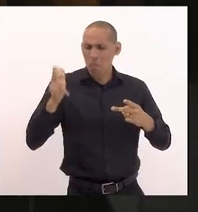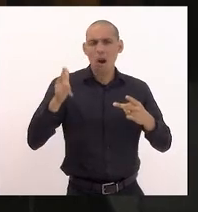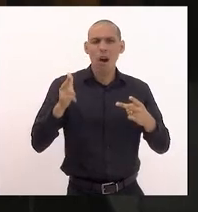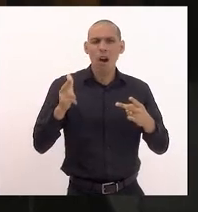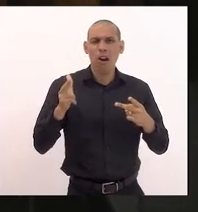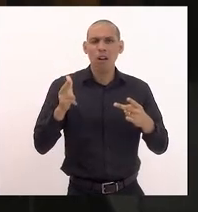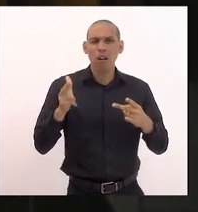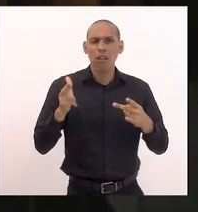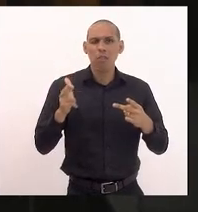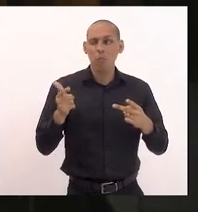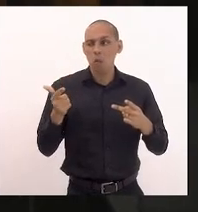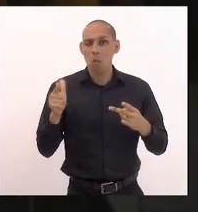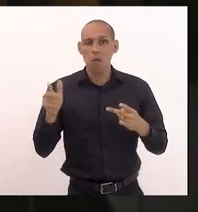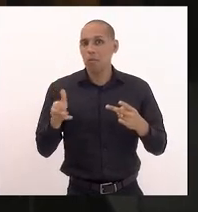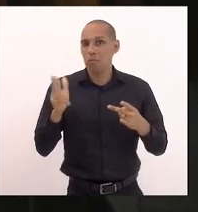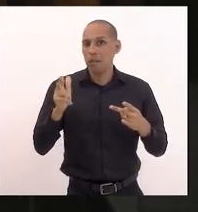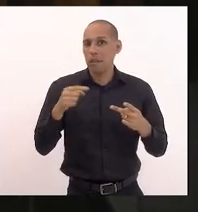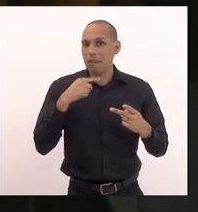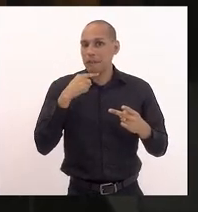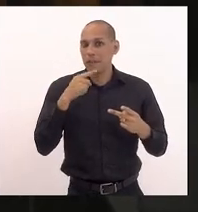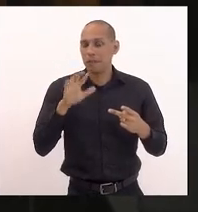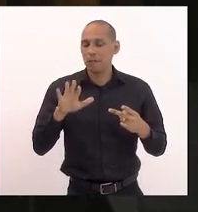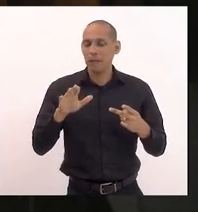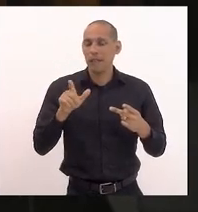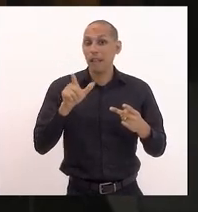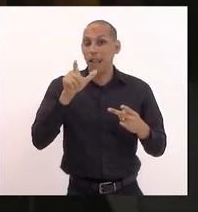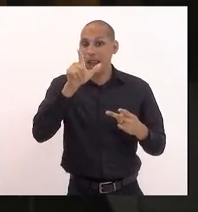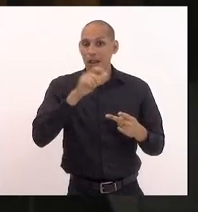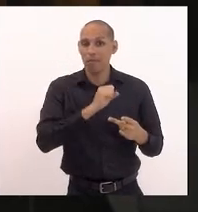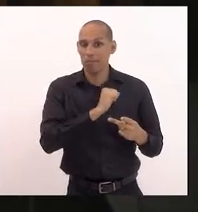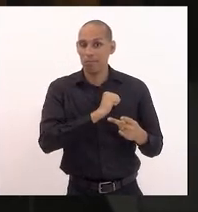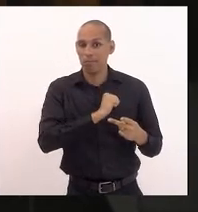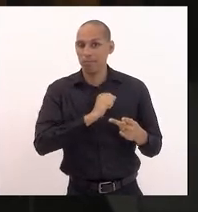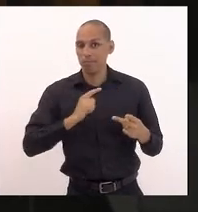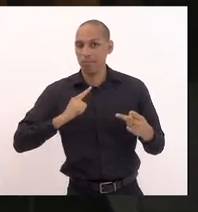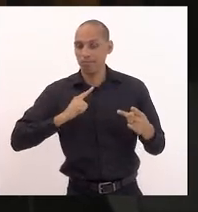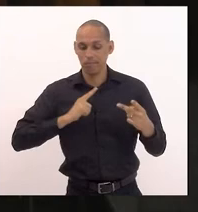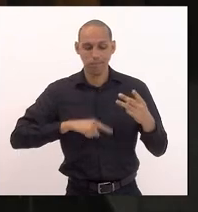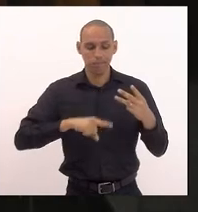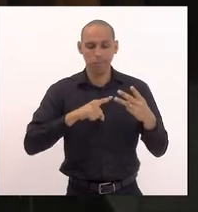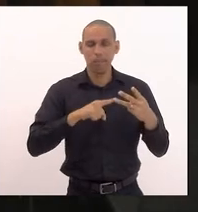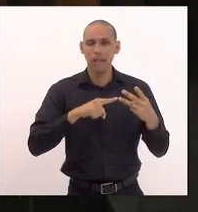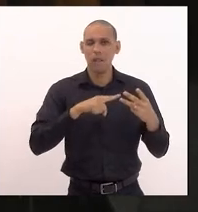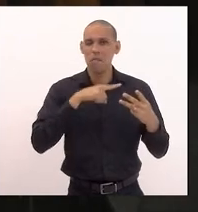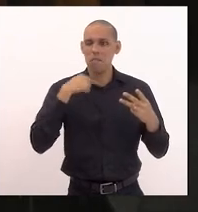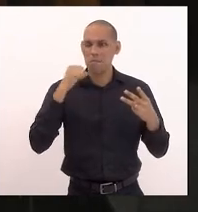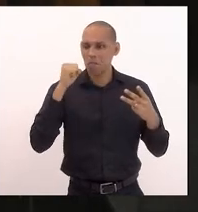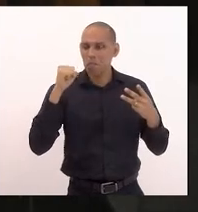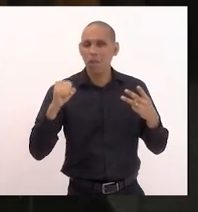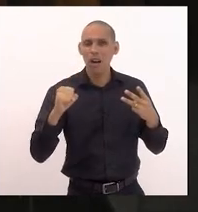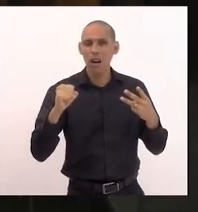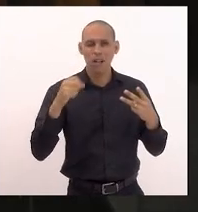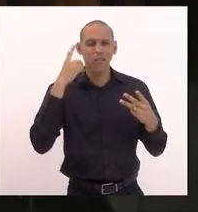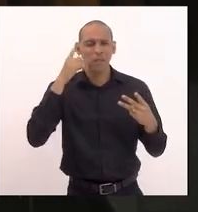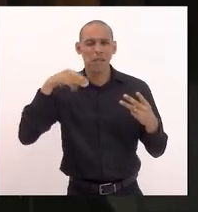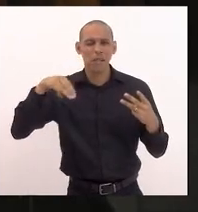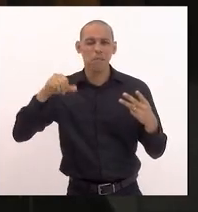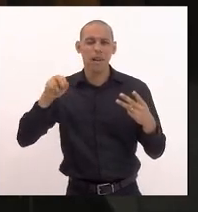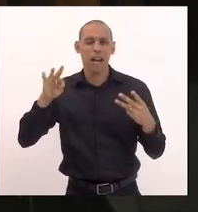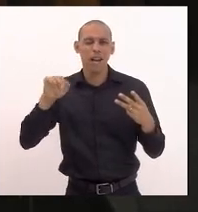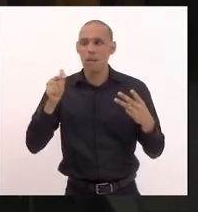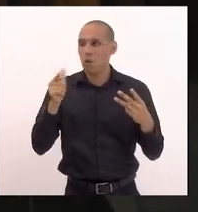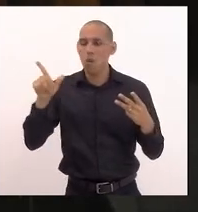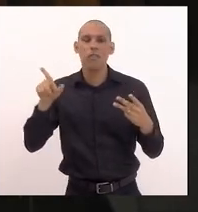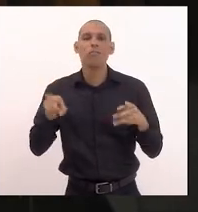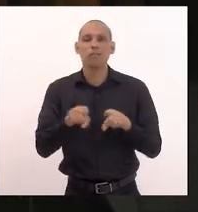feito em São Gonçalo o assassinato deputado Marta Rocha falou nisso ainda pouco outra deputada